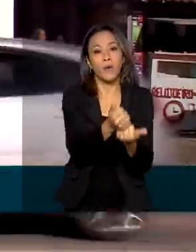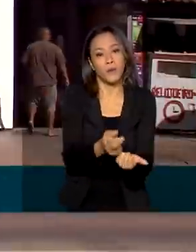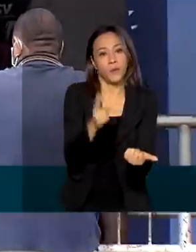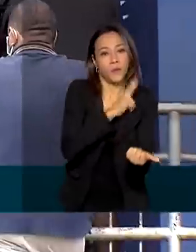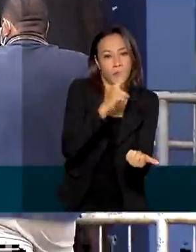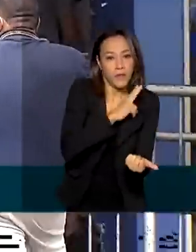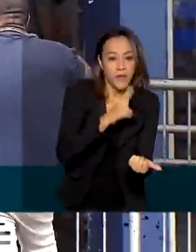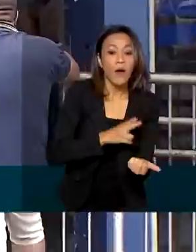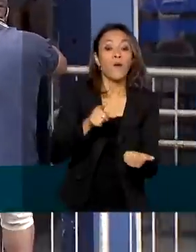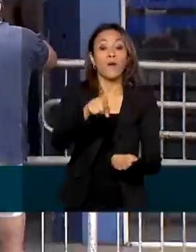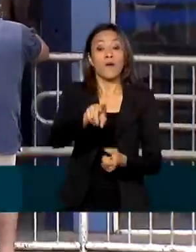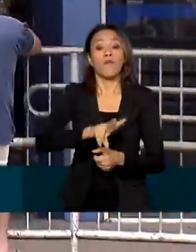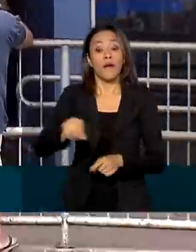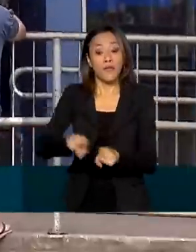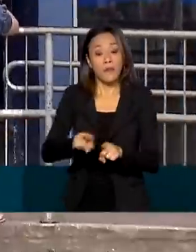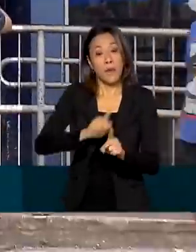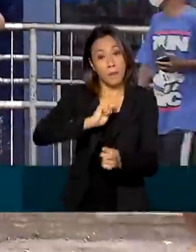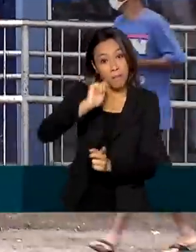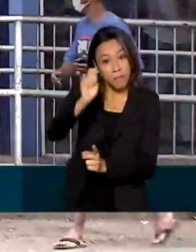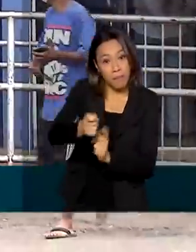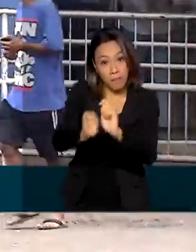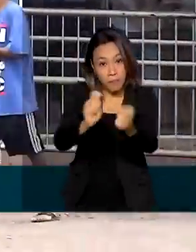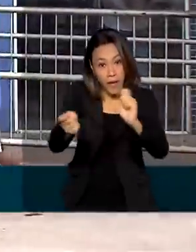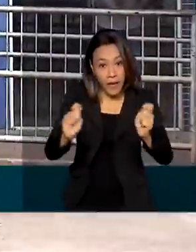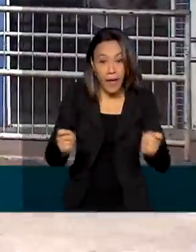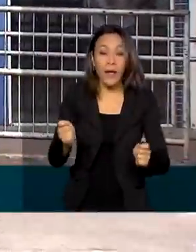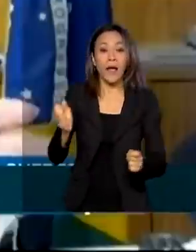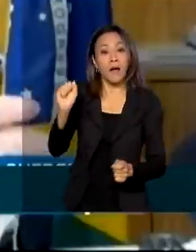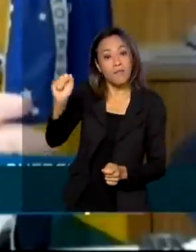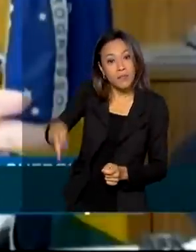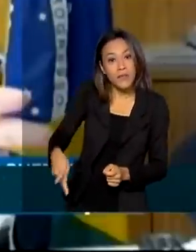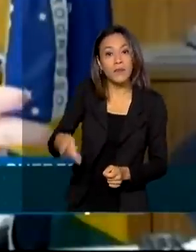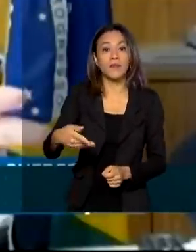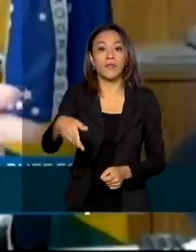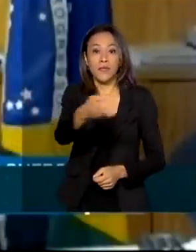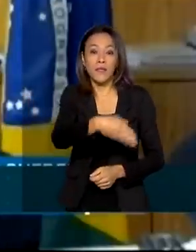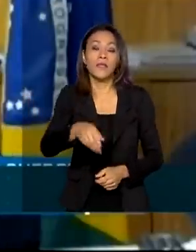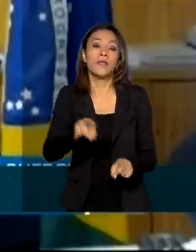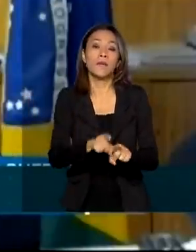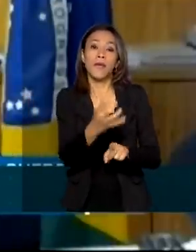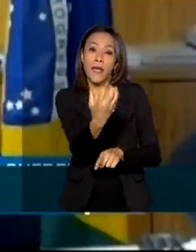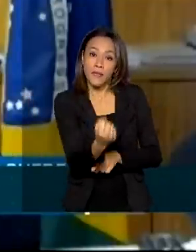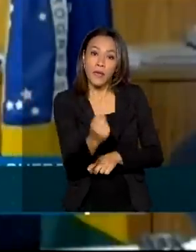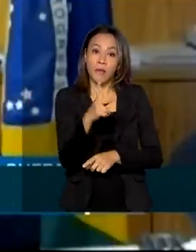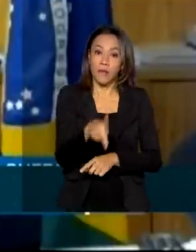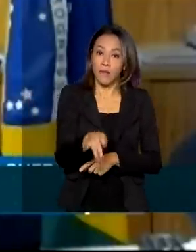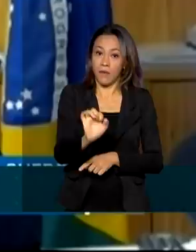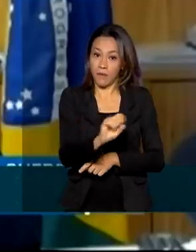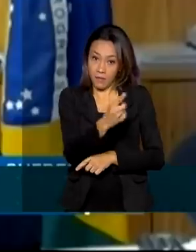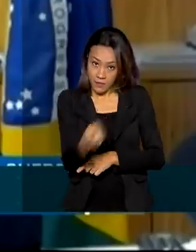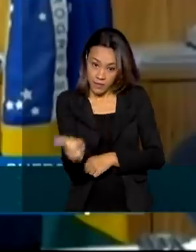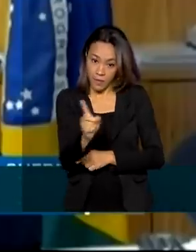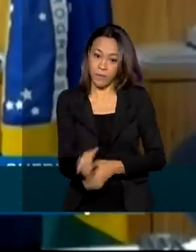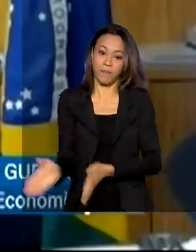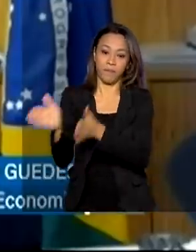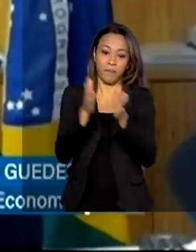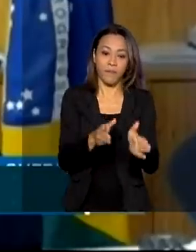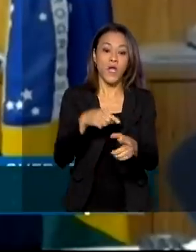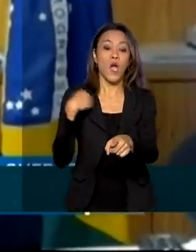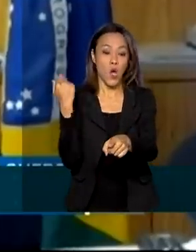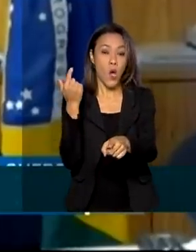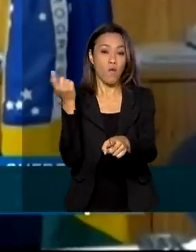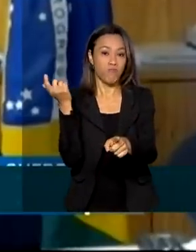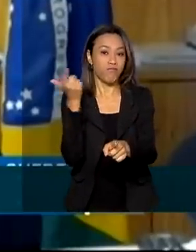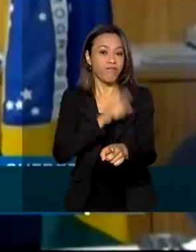fiscal, o pagamento dos benefícios de aposentados e pensionistas. Podemos disparar imediatamente a antecipação